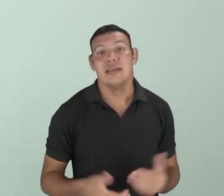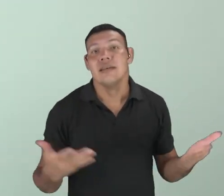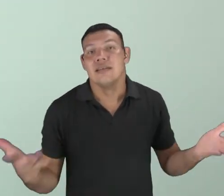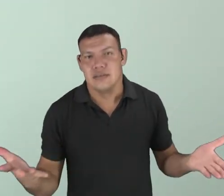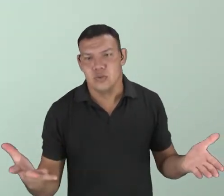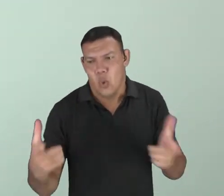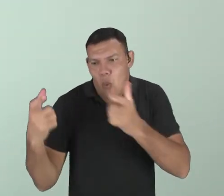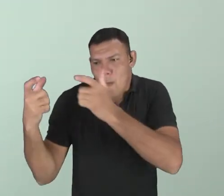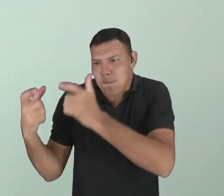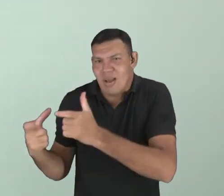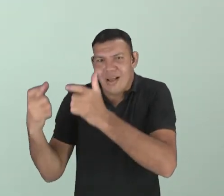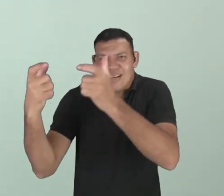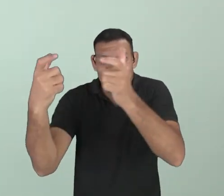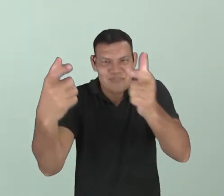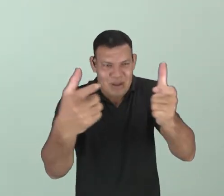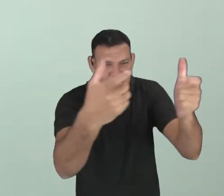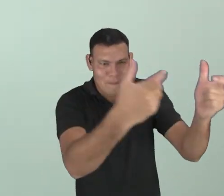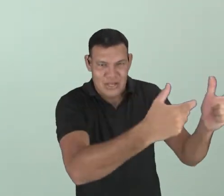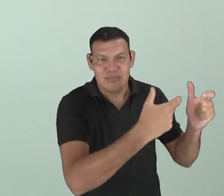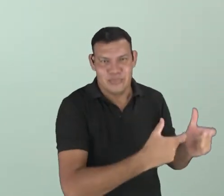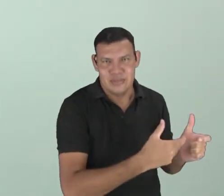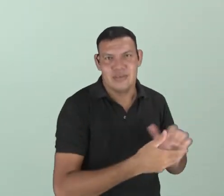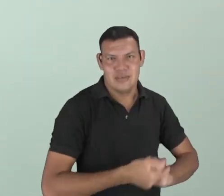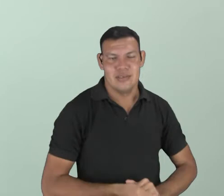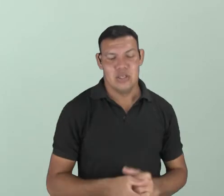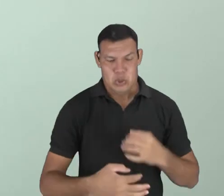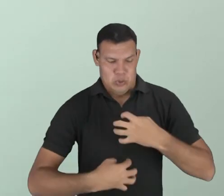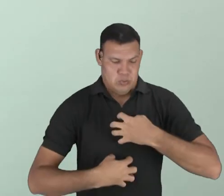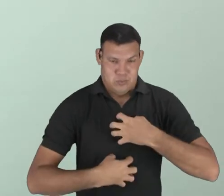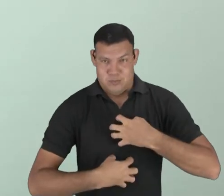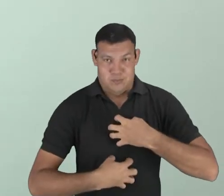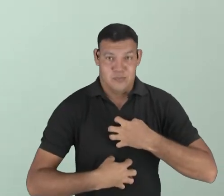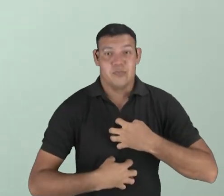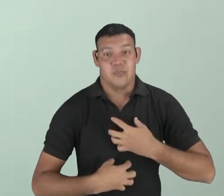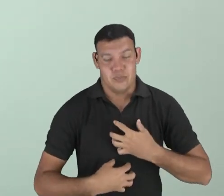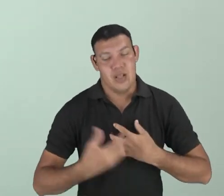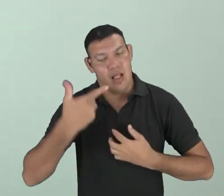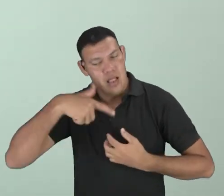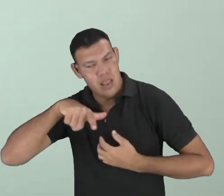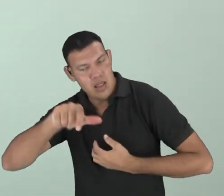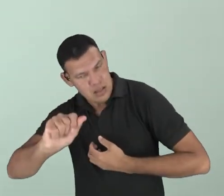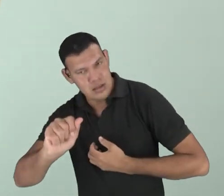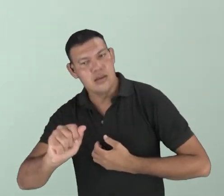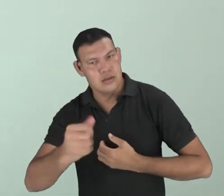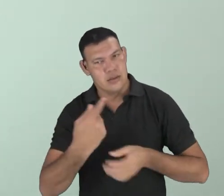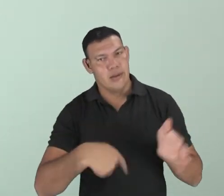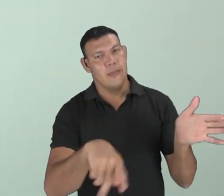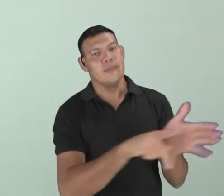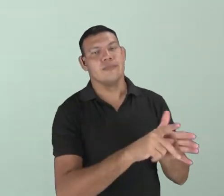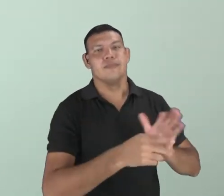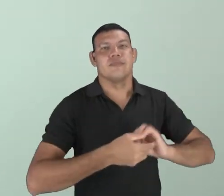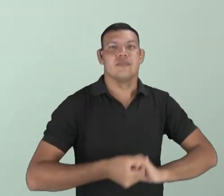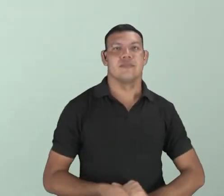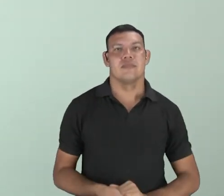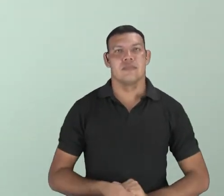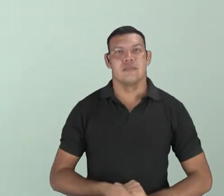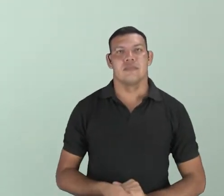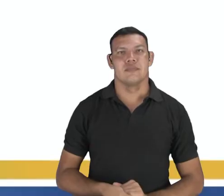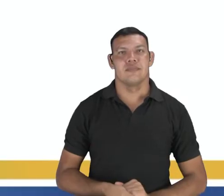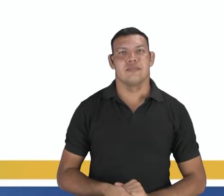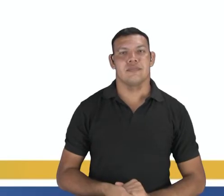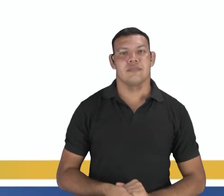situação. Cada situação requer uma linguagem apropriada.